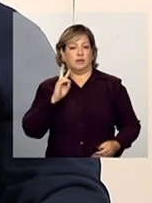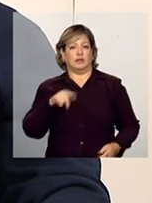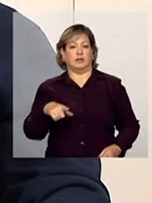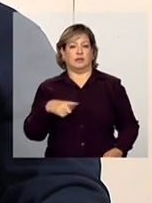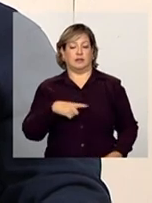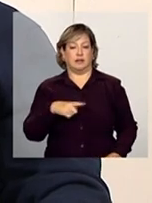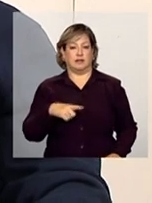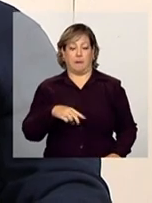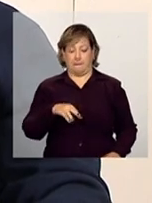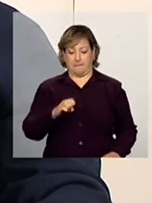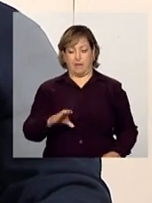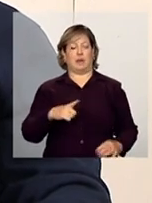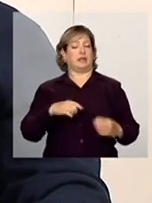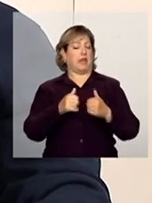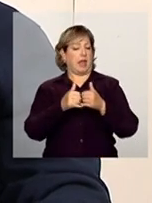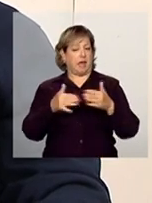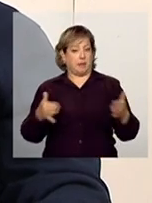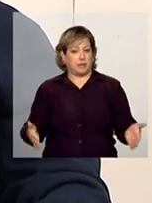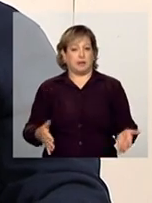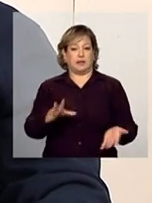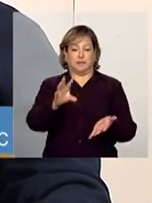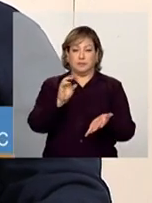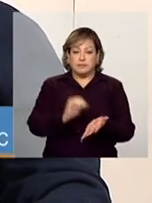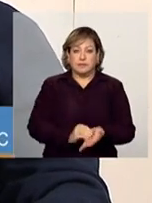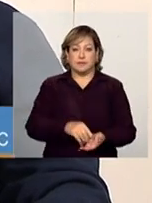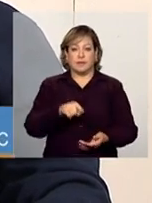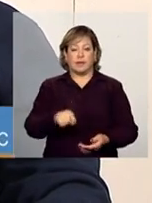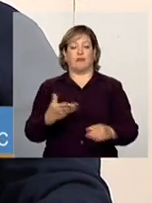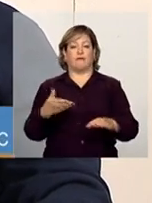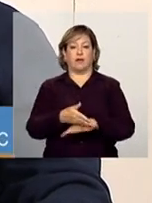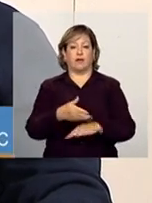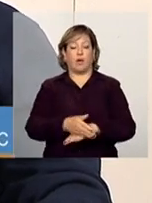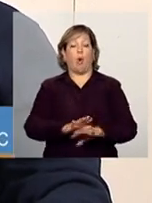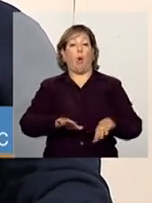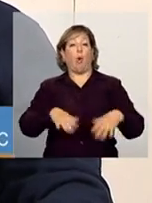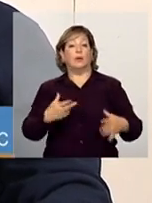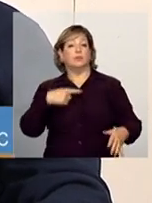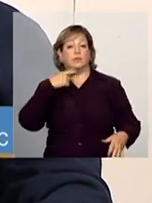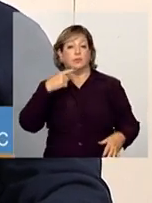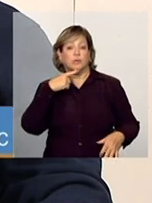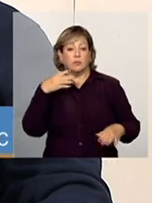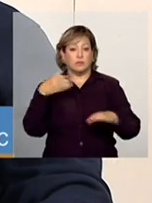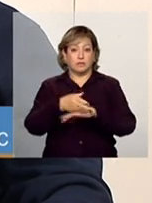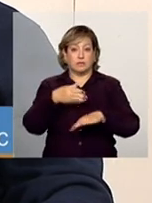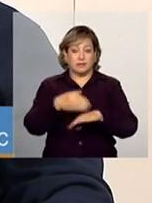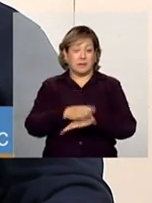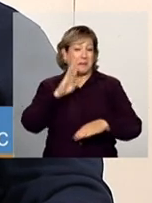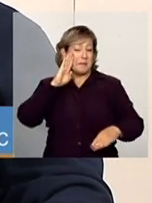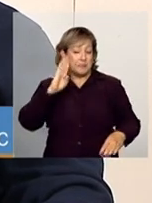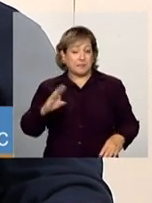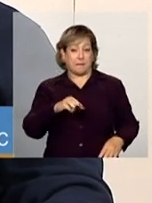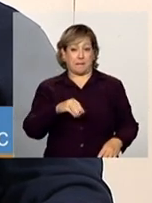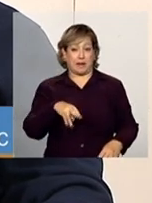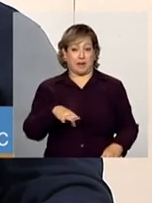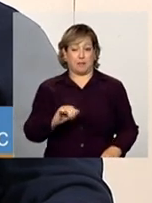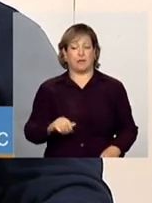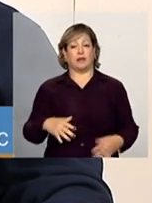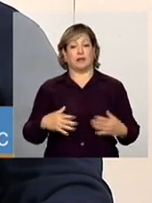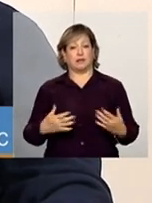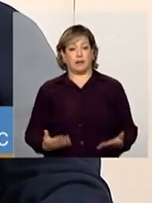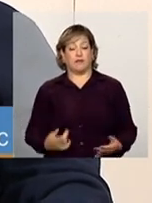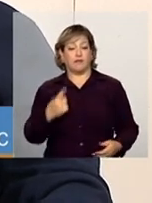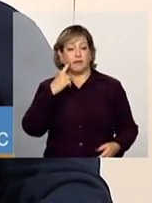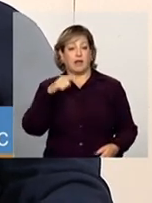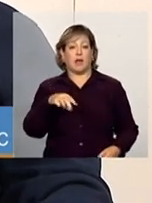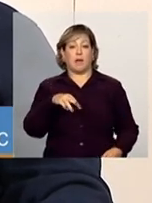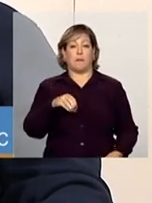aberto para registrar a frequência e quando não se atinge a frequência mínima, abaixa a frequência e motivo equivalente. A tabela